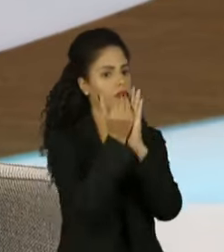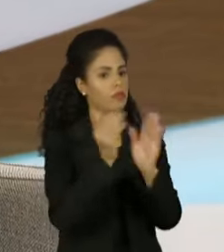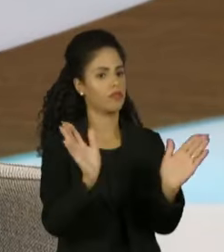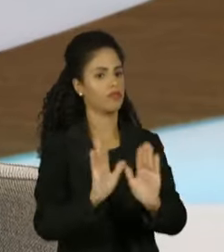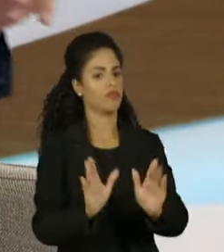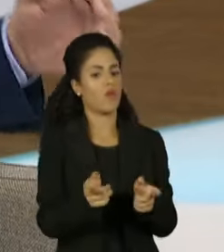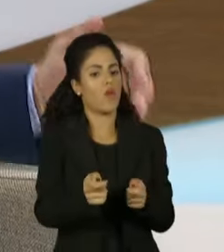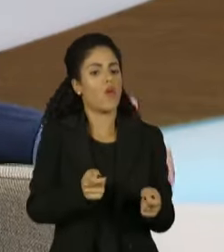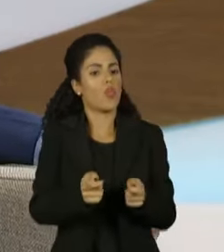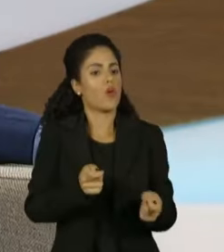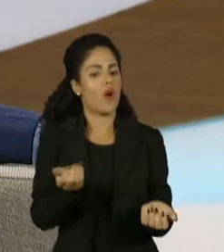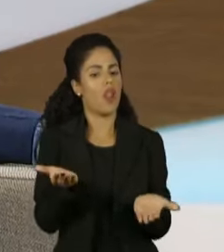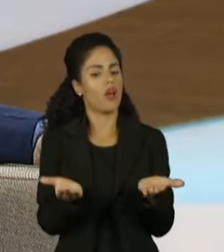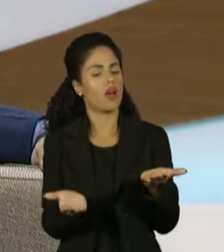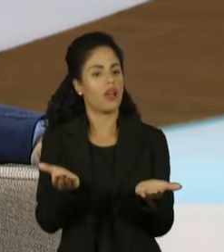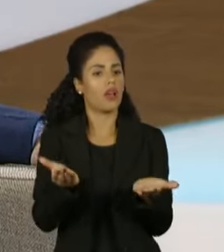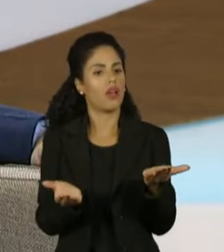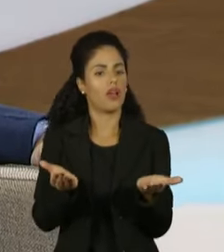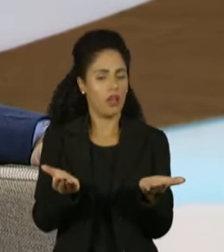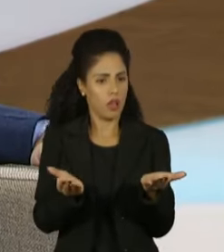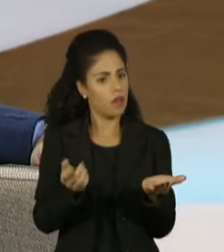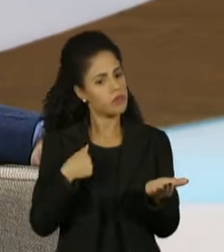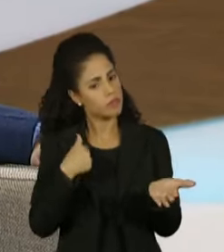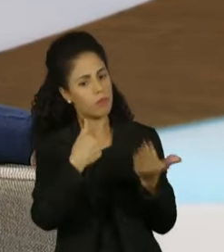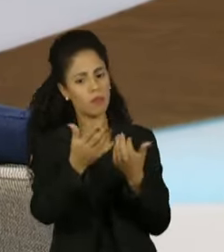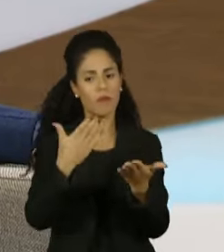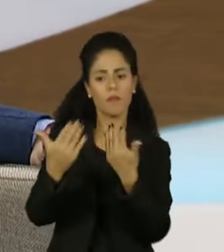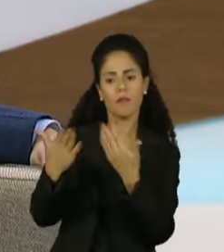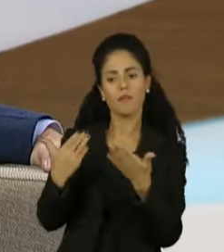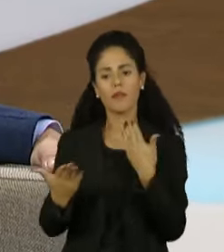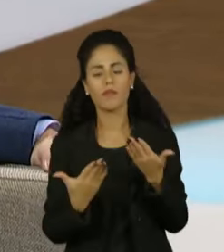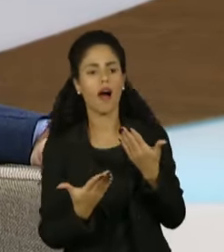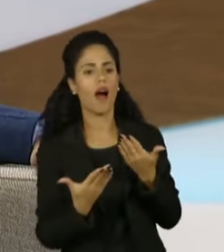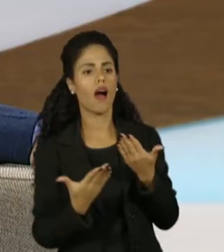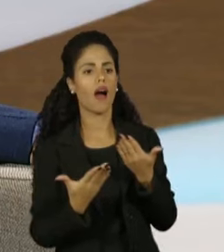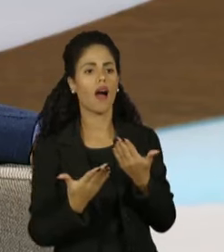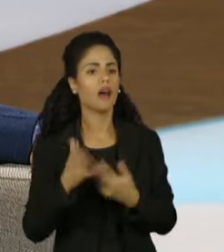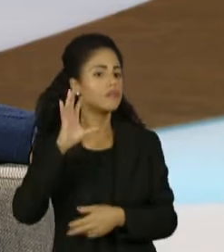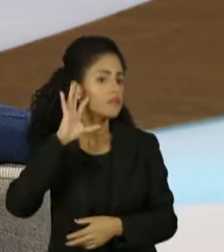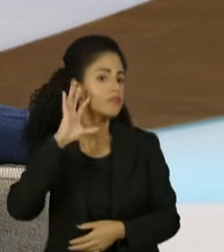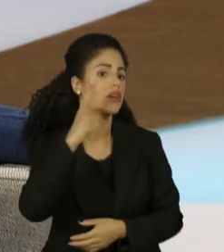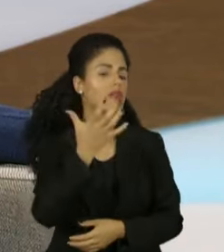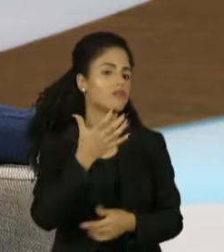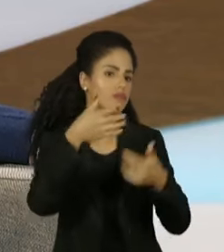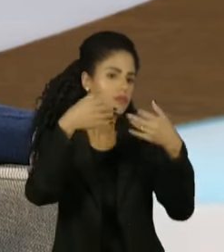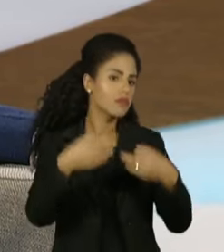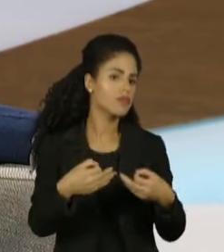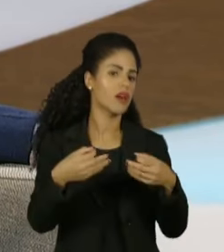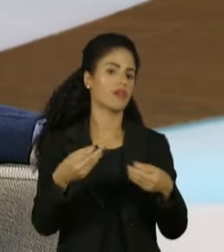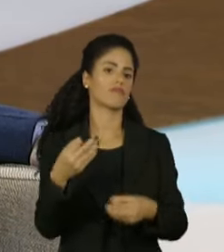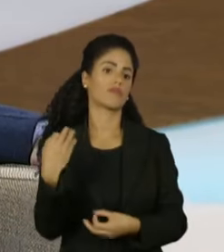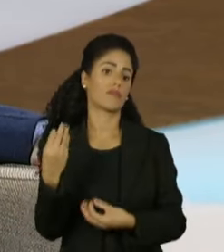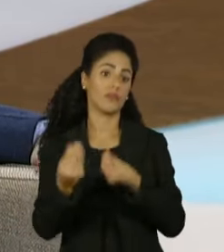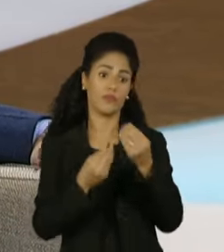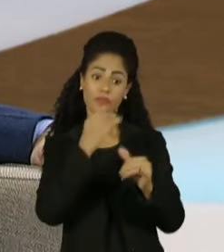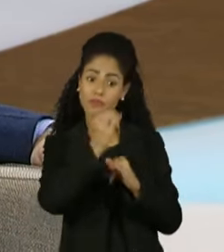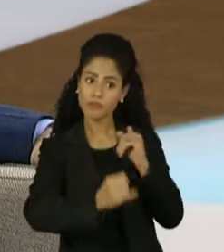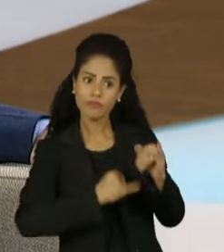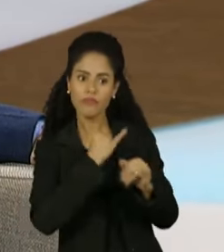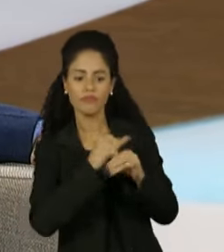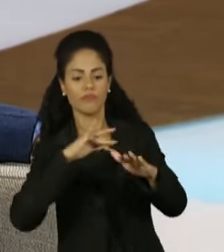Vamos encontrar um meio tempo. Nós estamos dispostos a conversar, a buscarmos uma forma de regulamentarmos de uma forma eficaz as redes sociais,